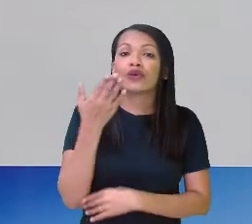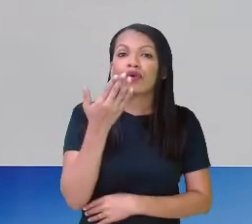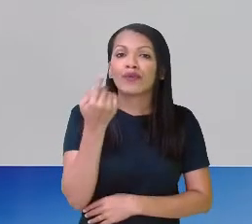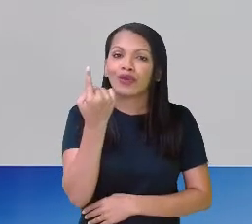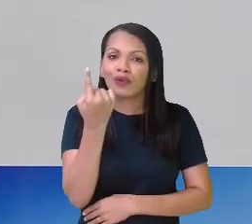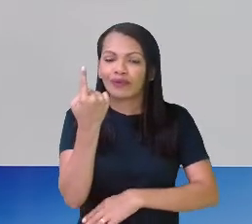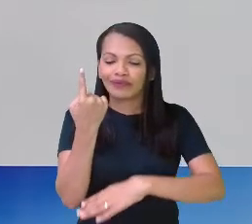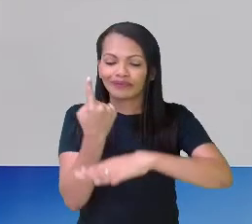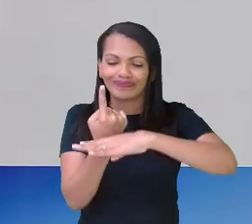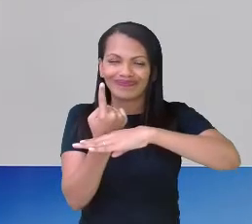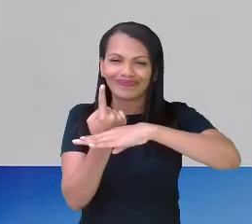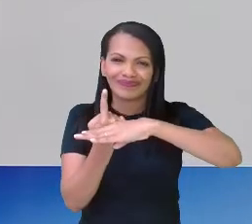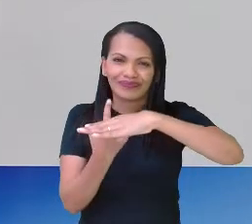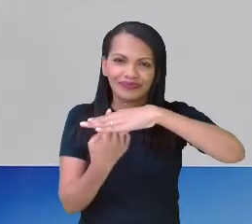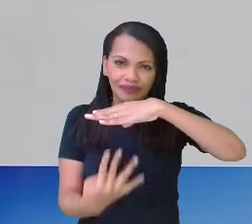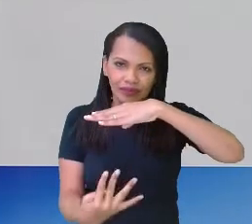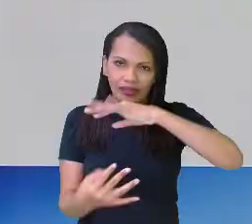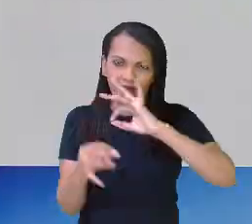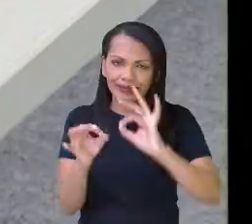essa quinto ano.